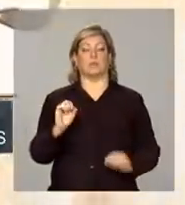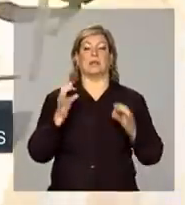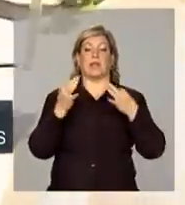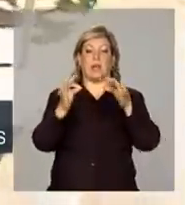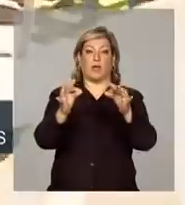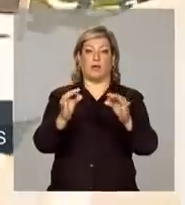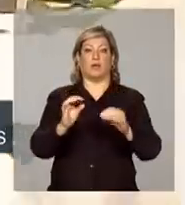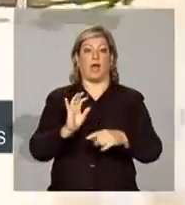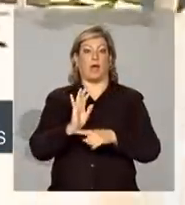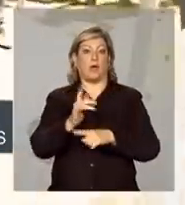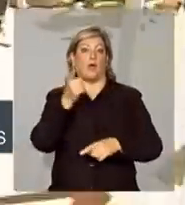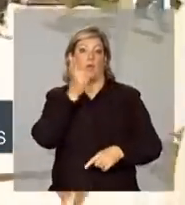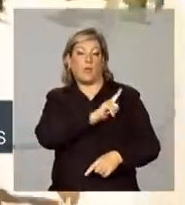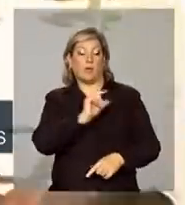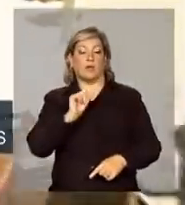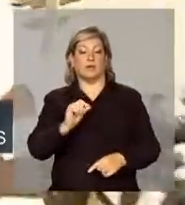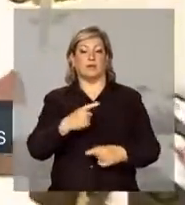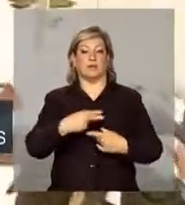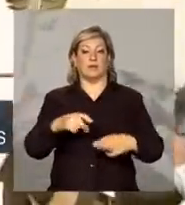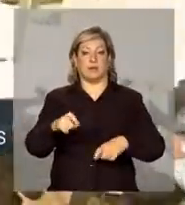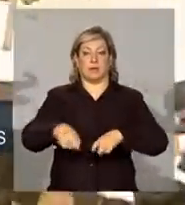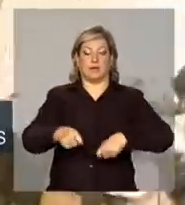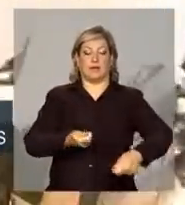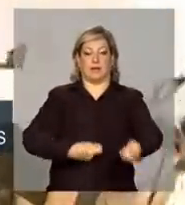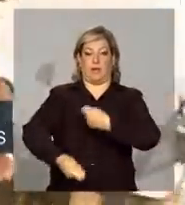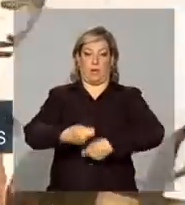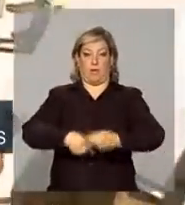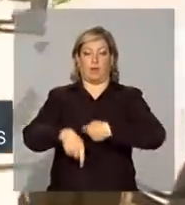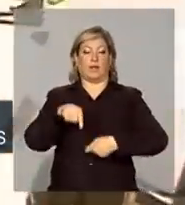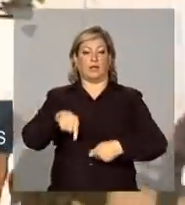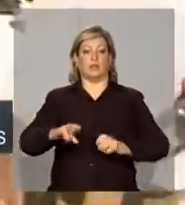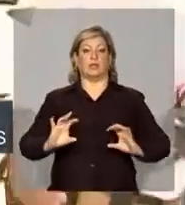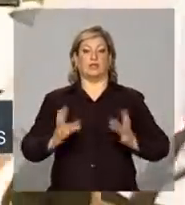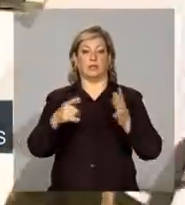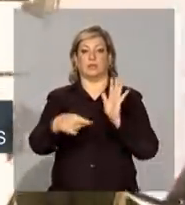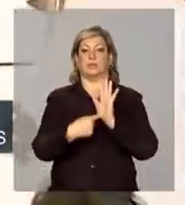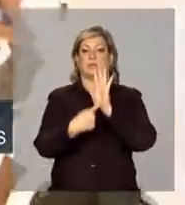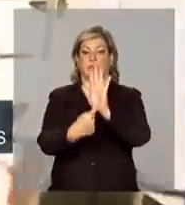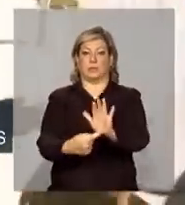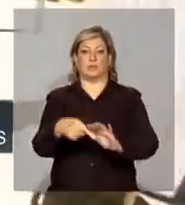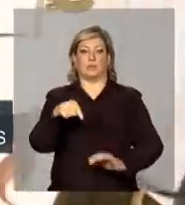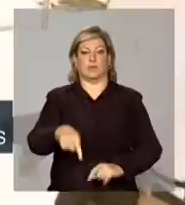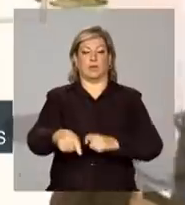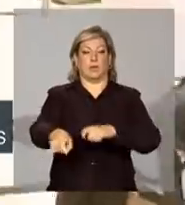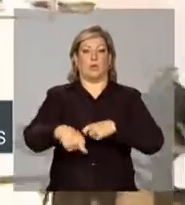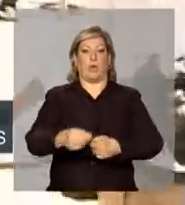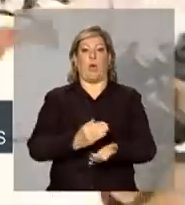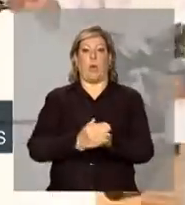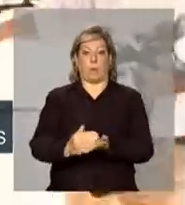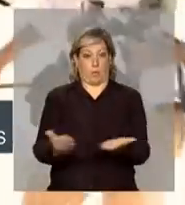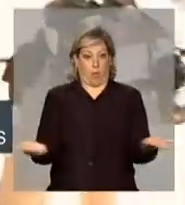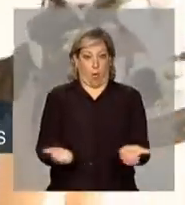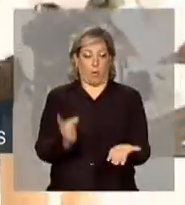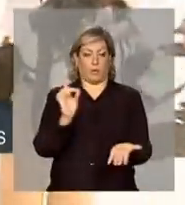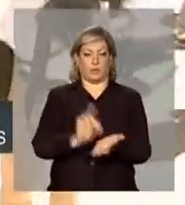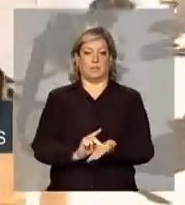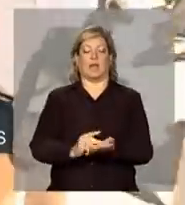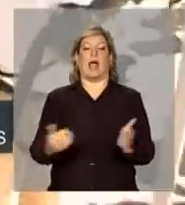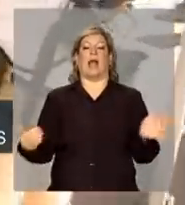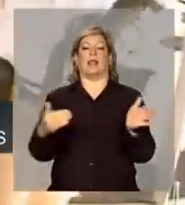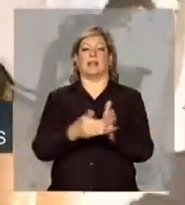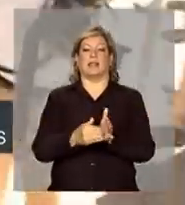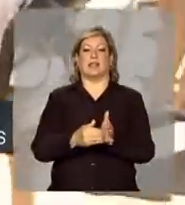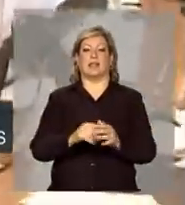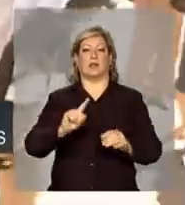tendências para o agronegócio. O show rural, que começou oficialmente hoje, vai até